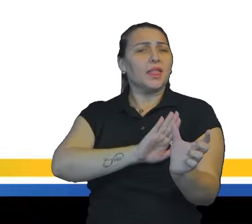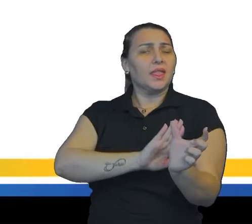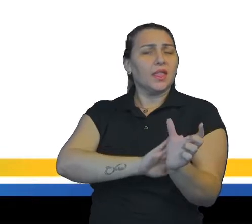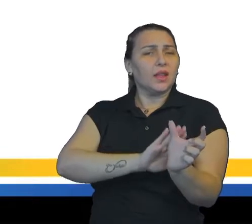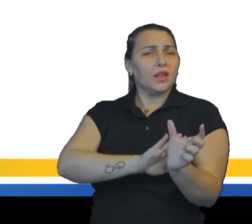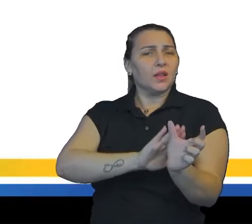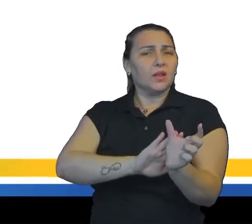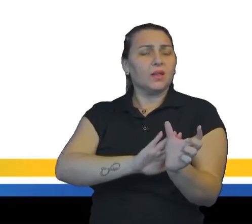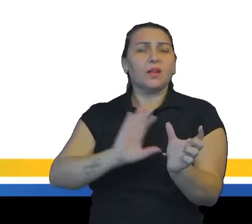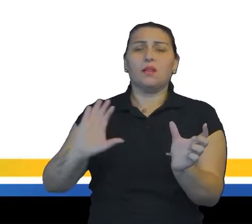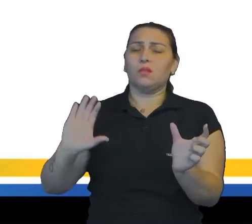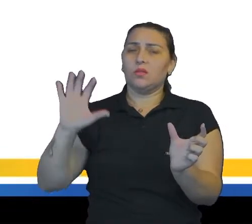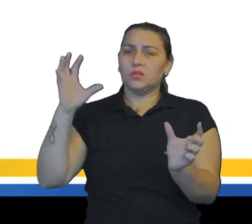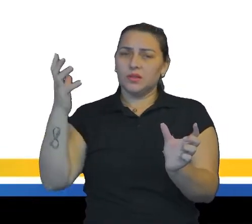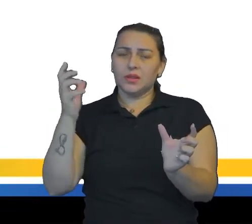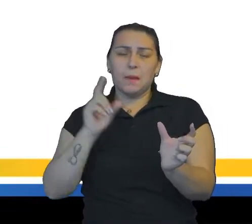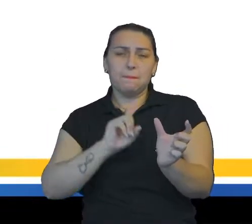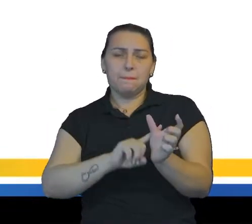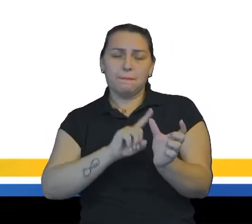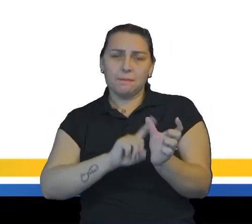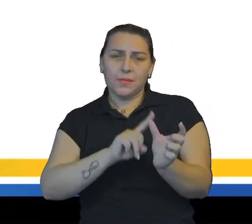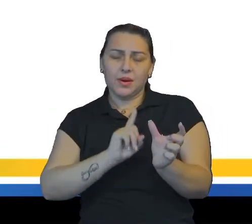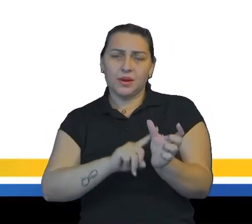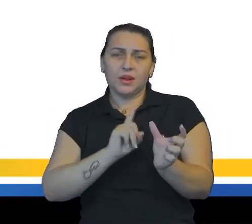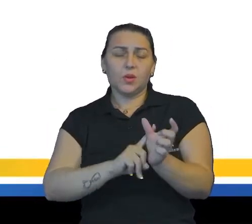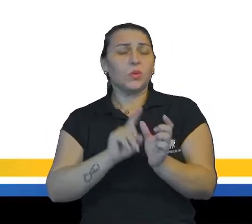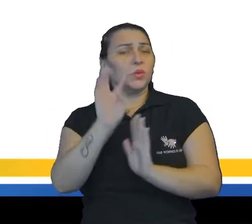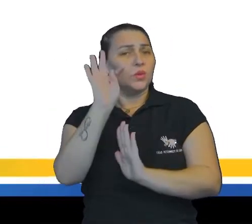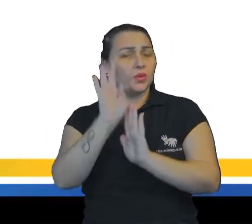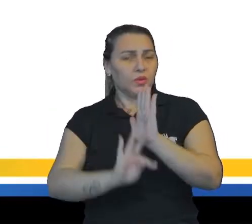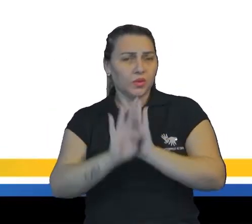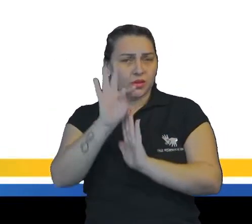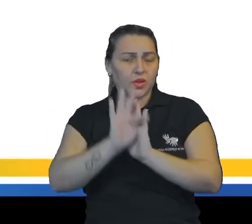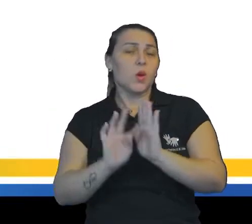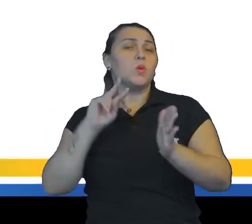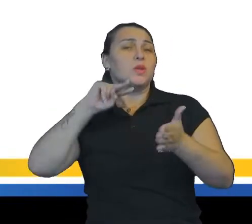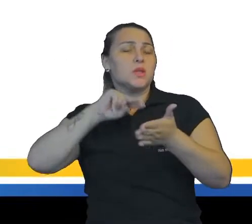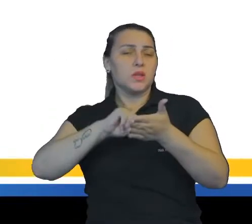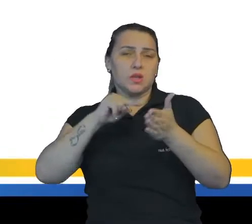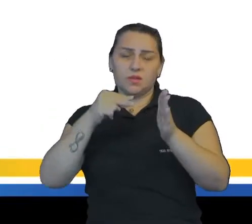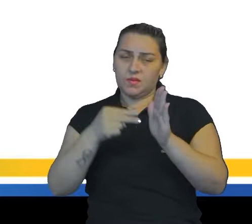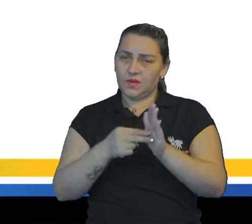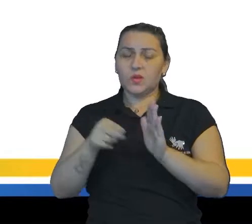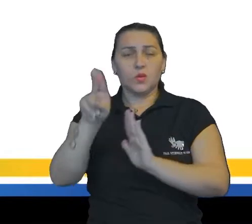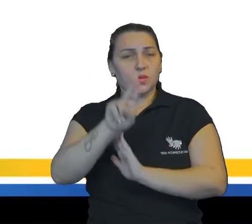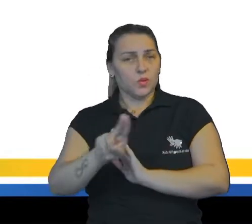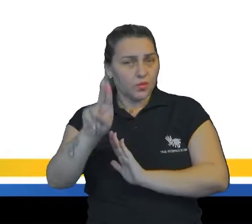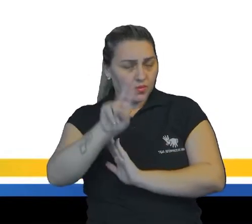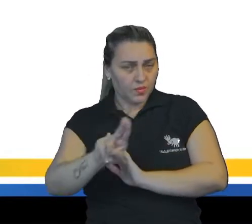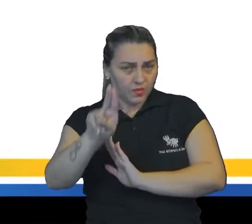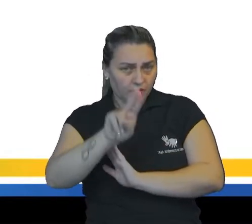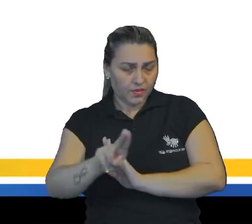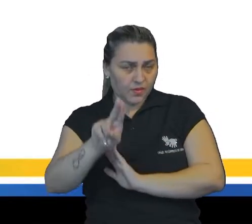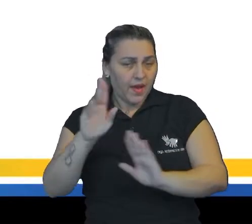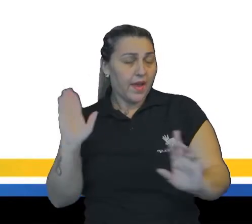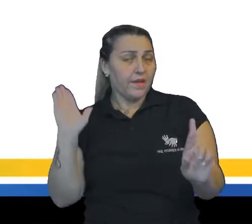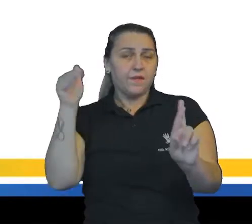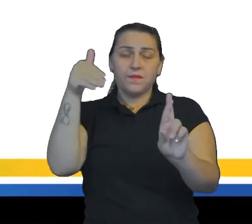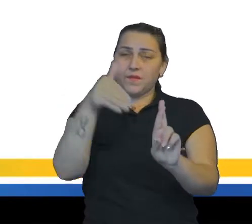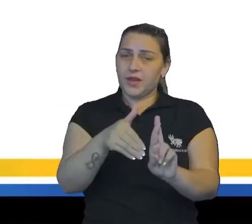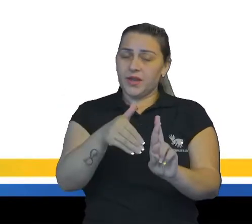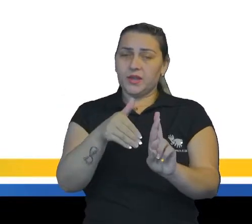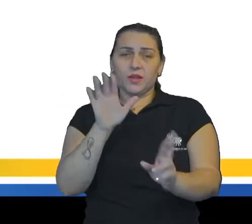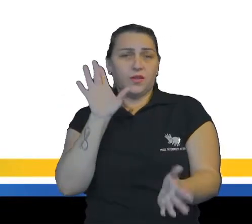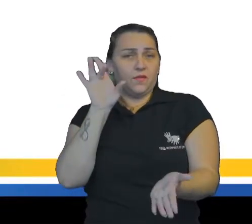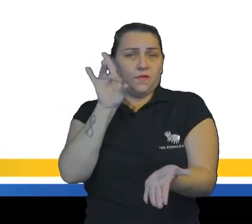Ocorre denotação quando a palavra é empregada no texto, em sua significação usual, literal, referindo-se a uma